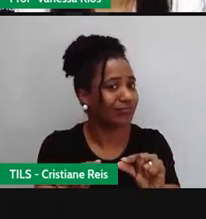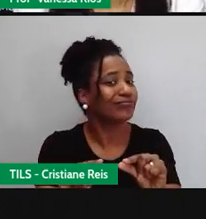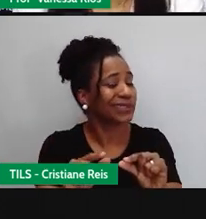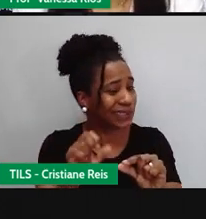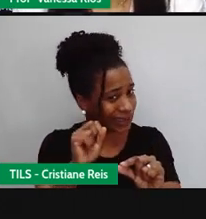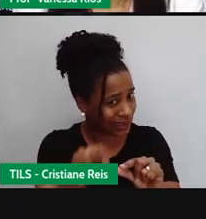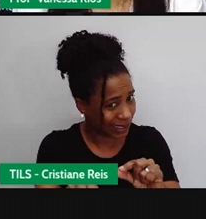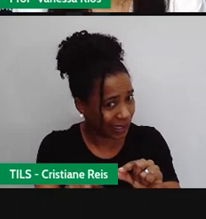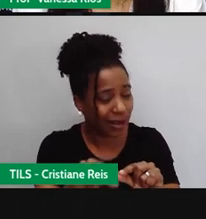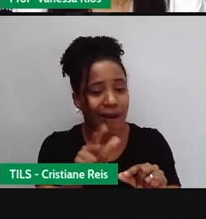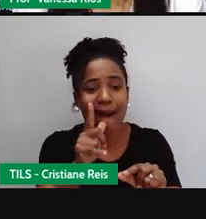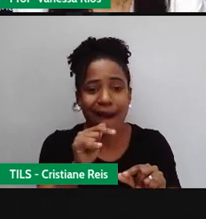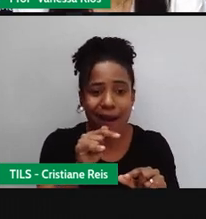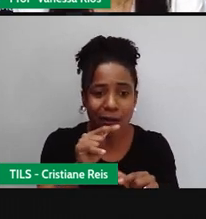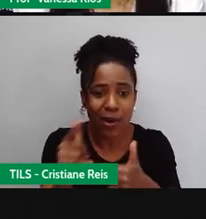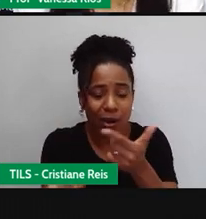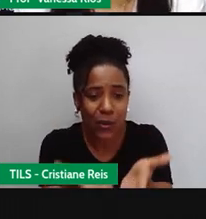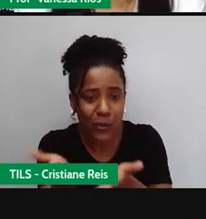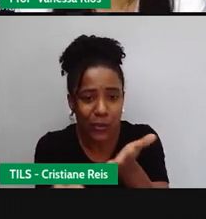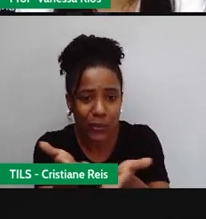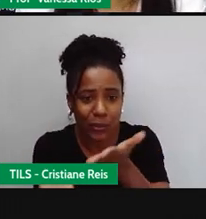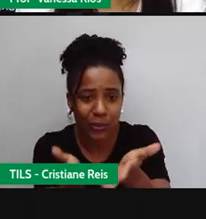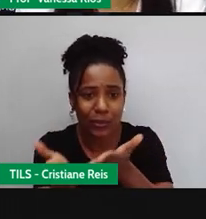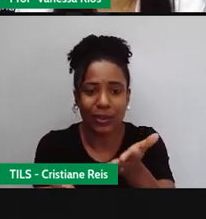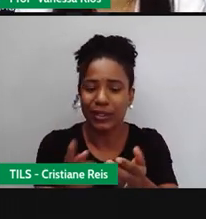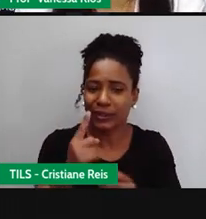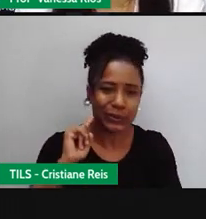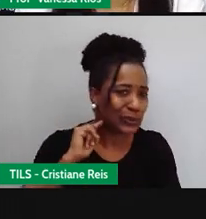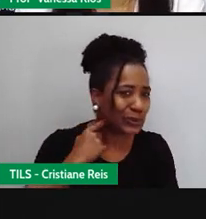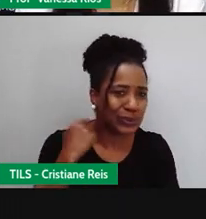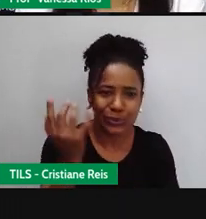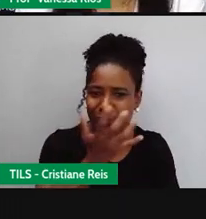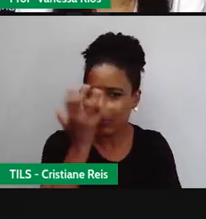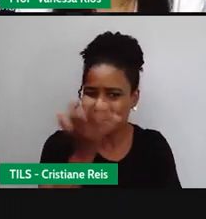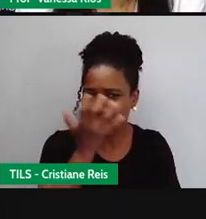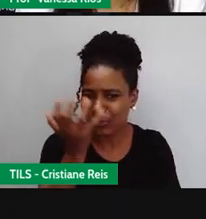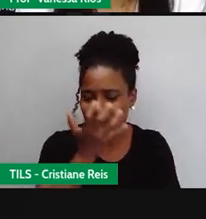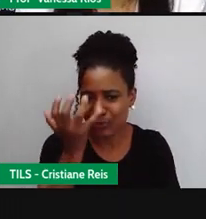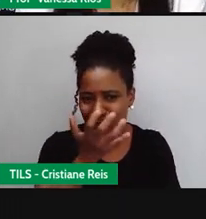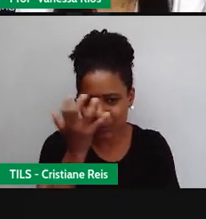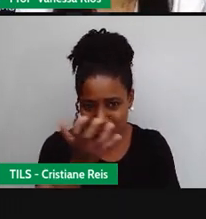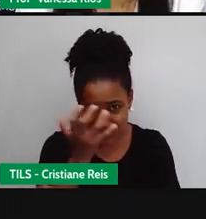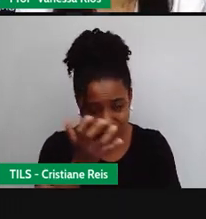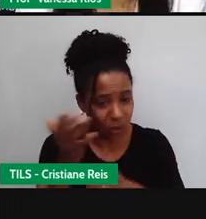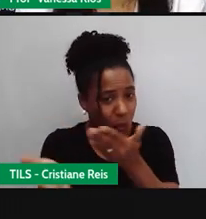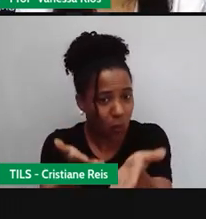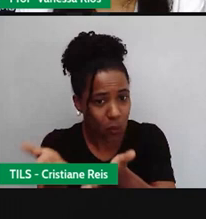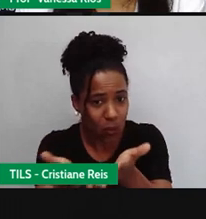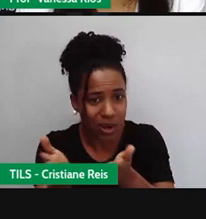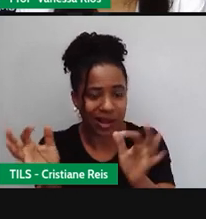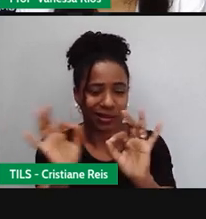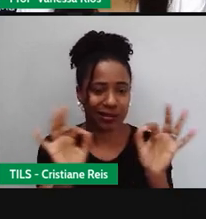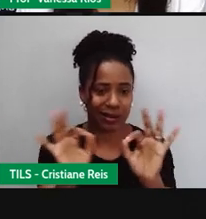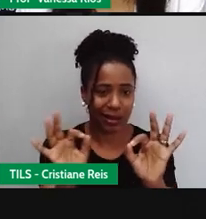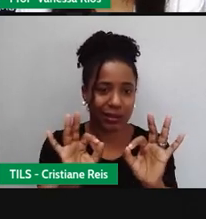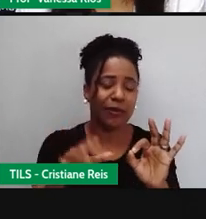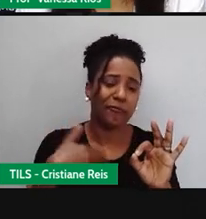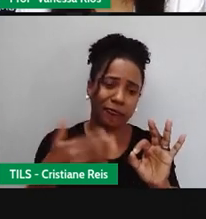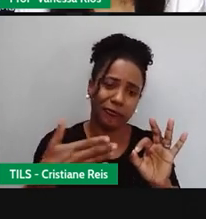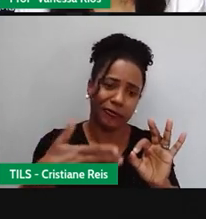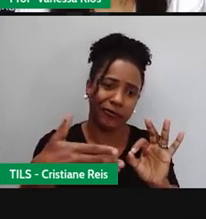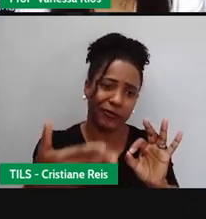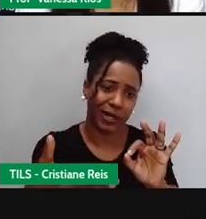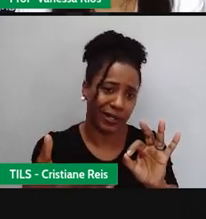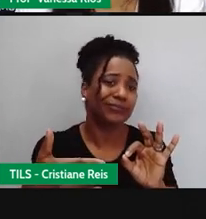se ela passa aí por processos de poluição, por devastação, né, ao redor aí dos rios, das margens dos